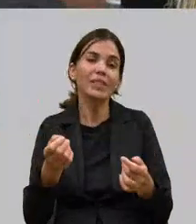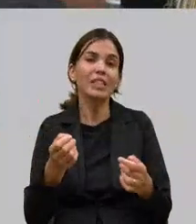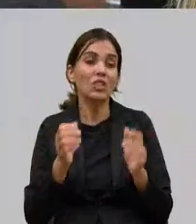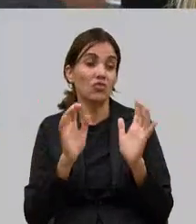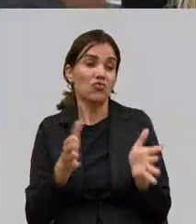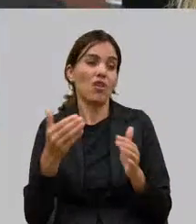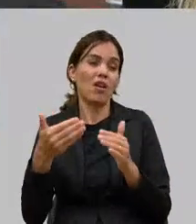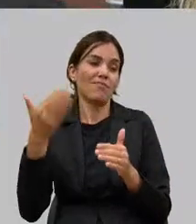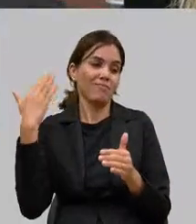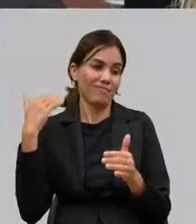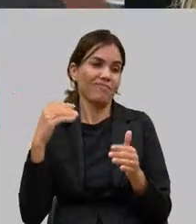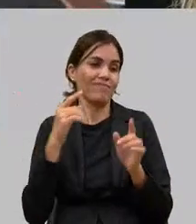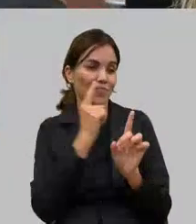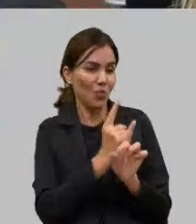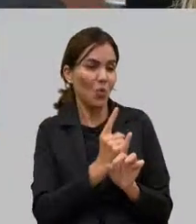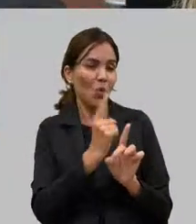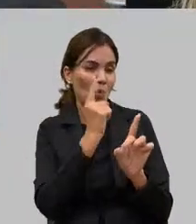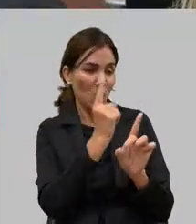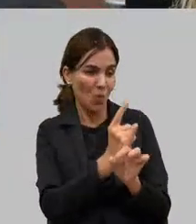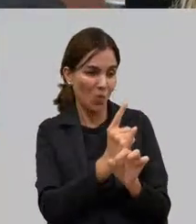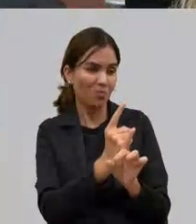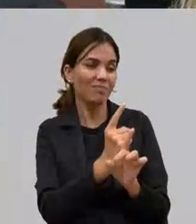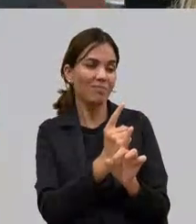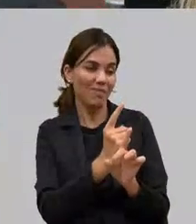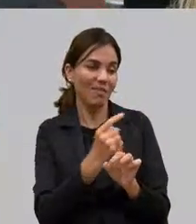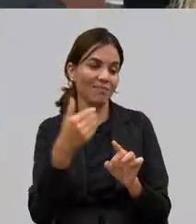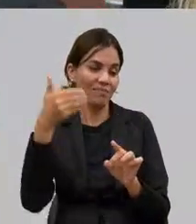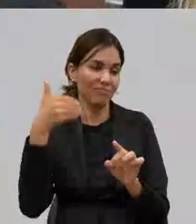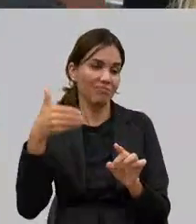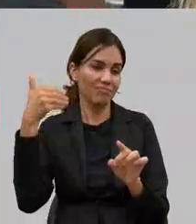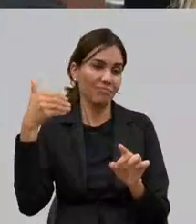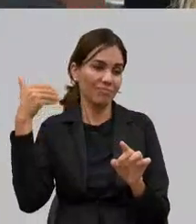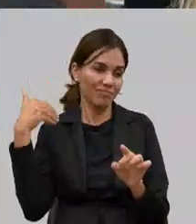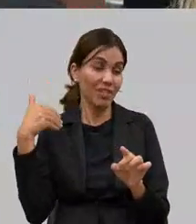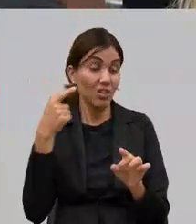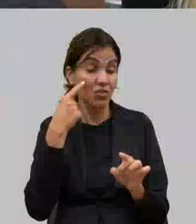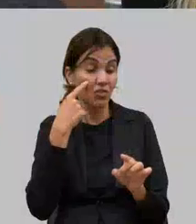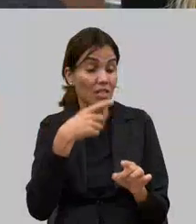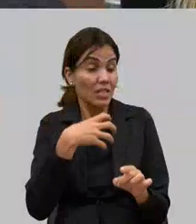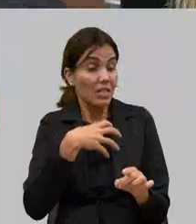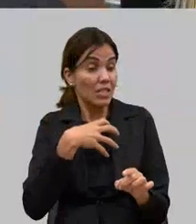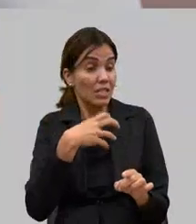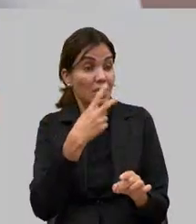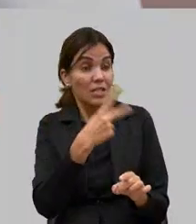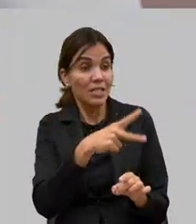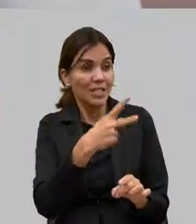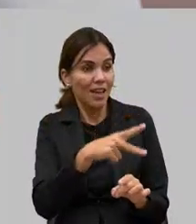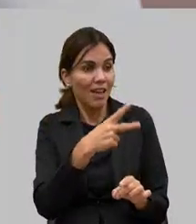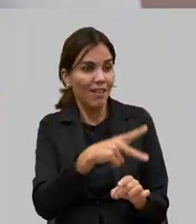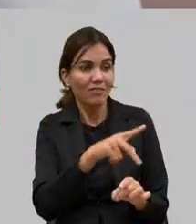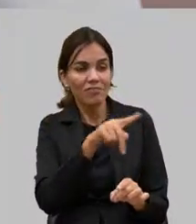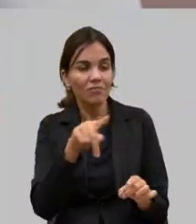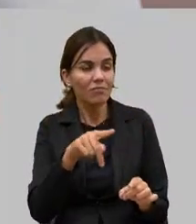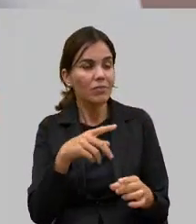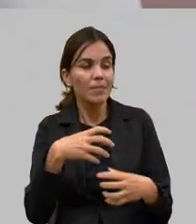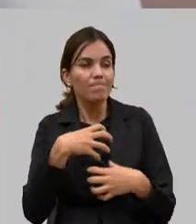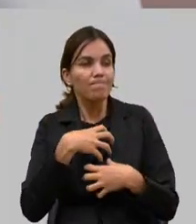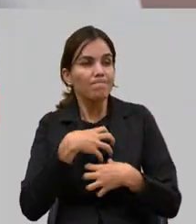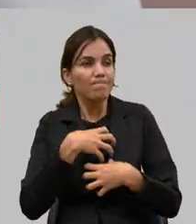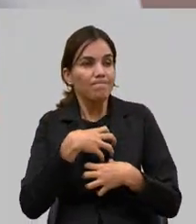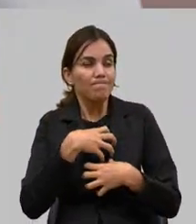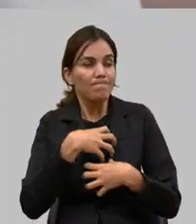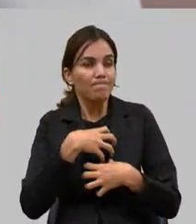senhor algumas vezes com a sua equipe outras vezes e a gente vê todo mundo muito apaixonado até para apresentar os portfólios e